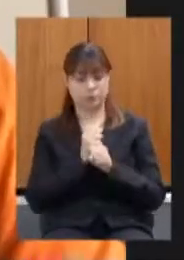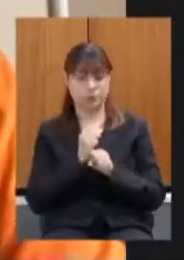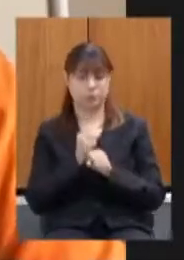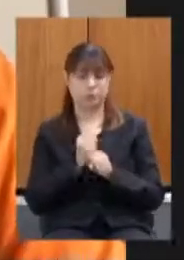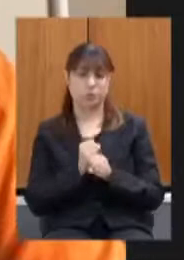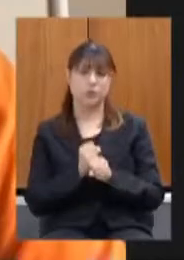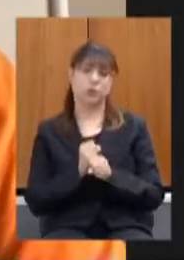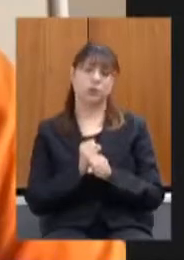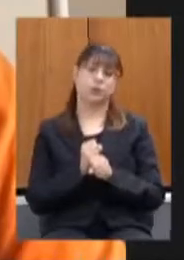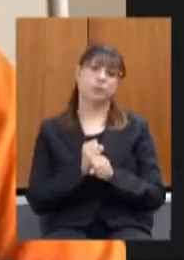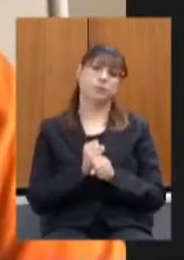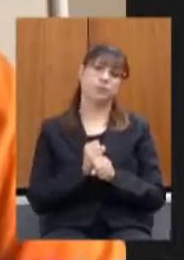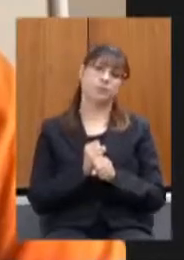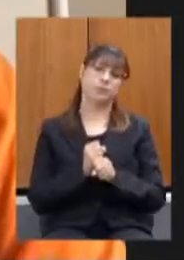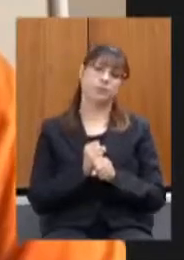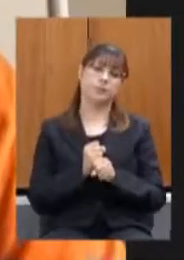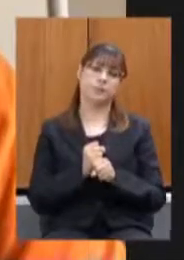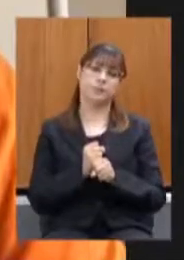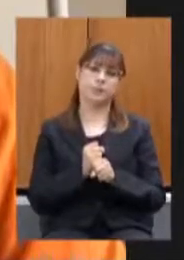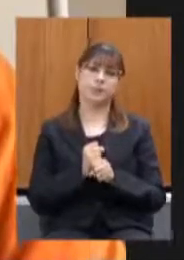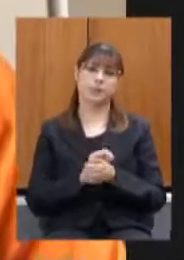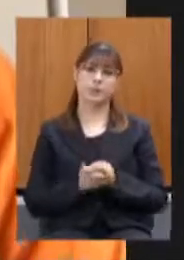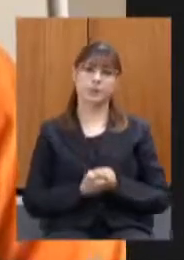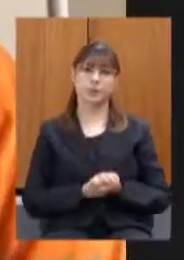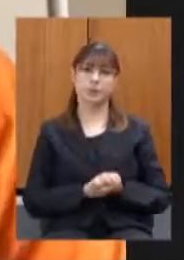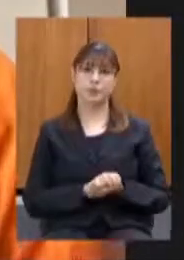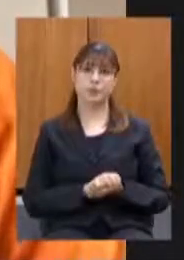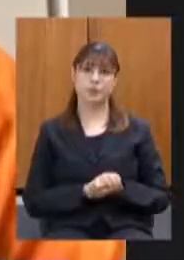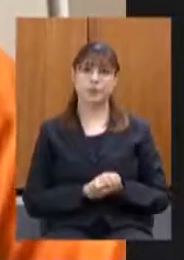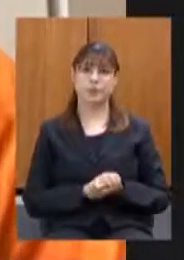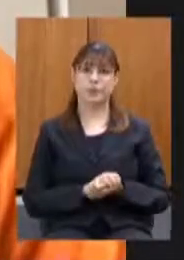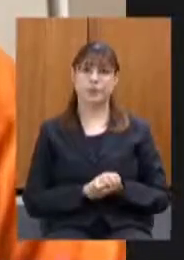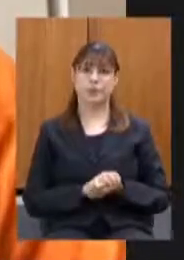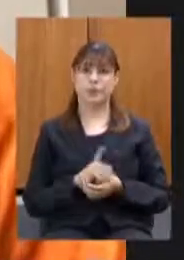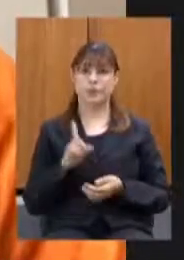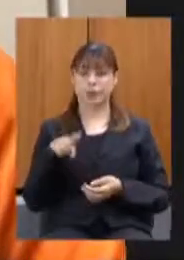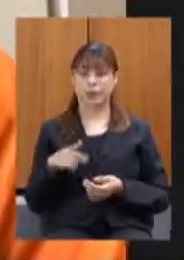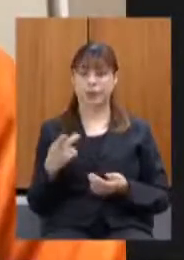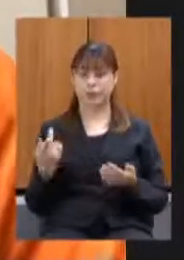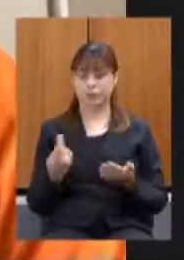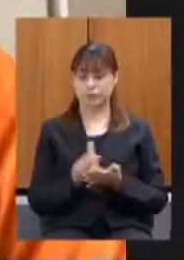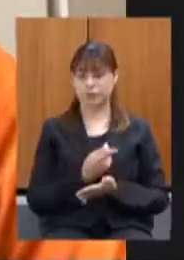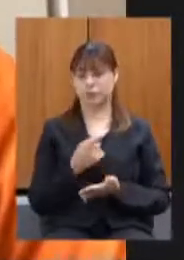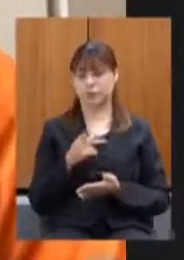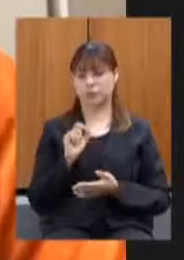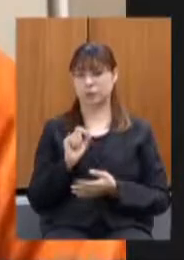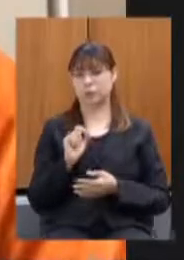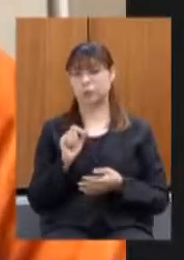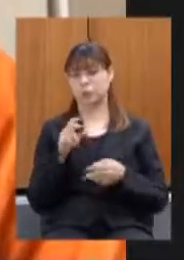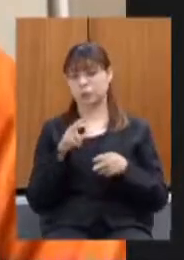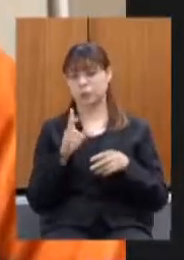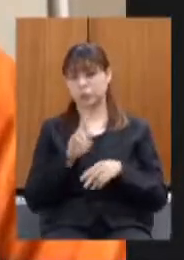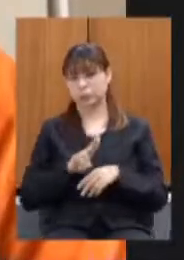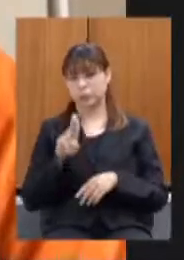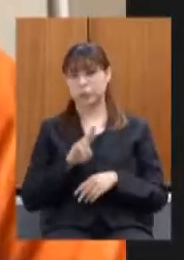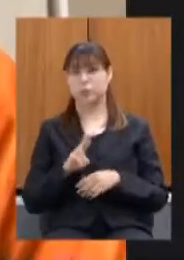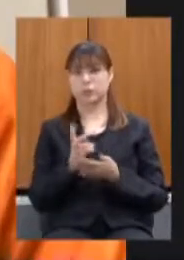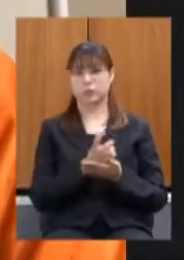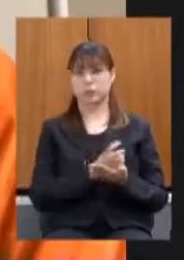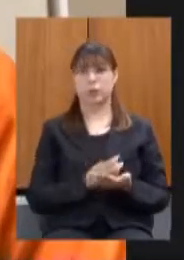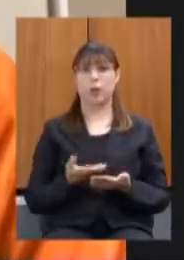majorando aquele fundamento que você tiver de utilizar você está majorando sim a carga tributária